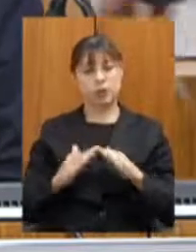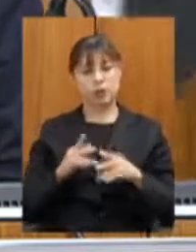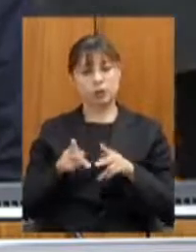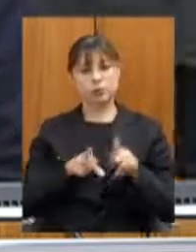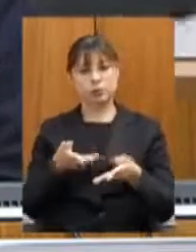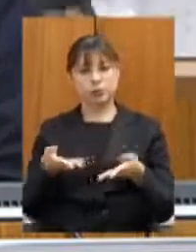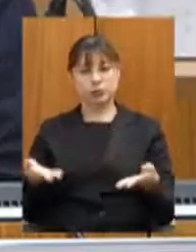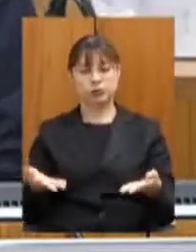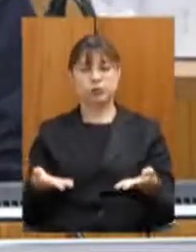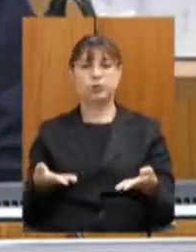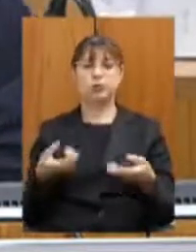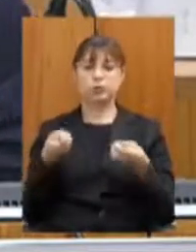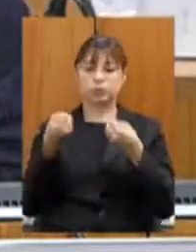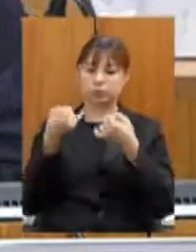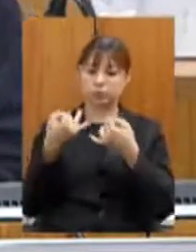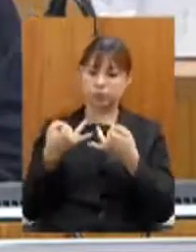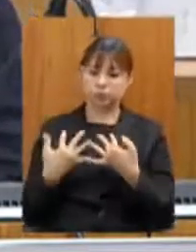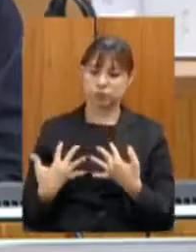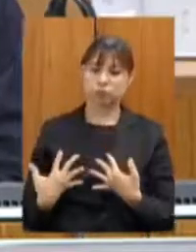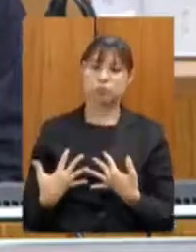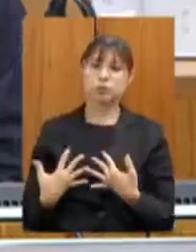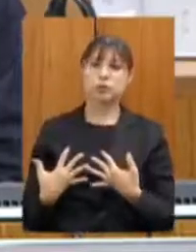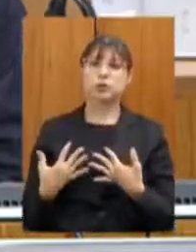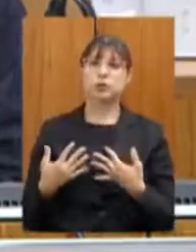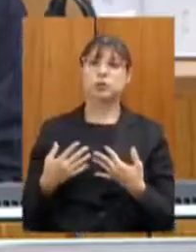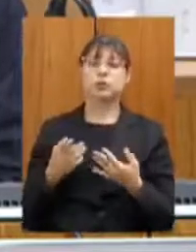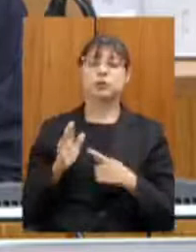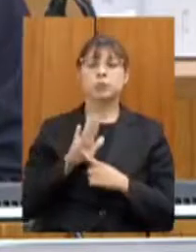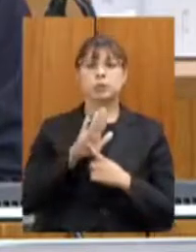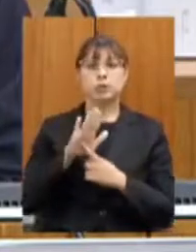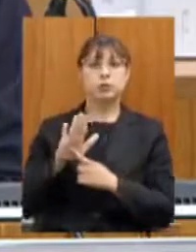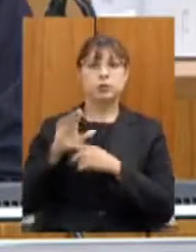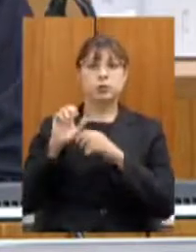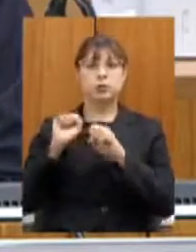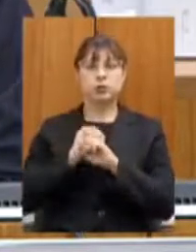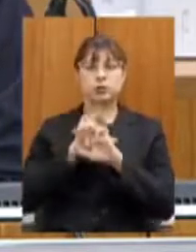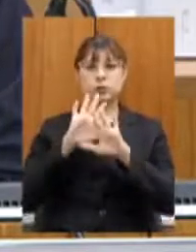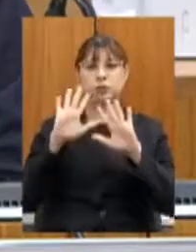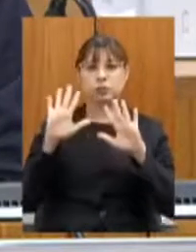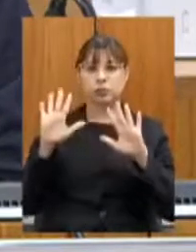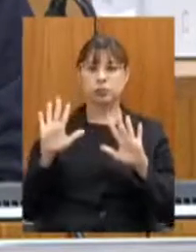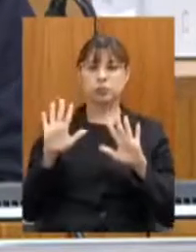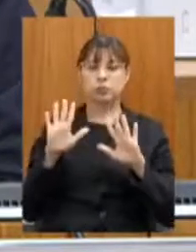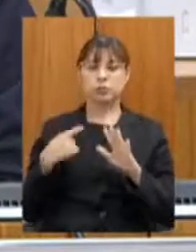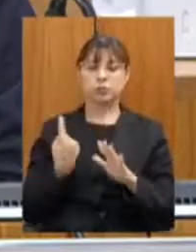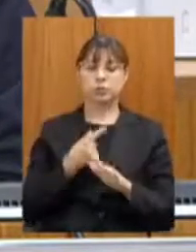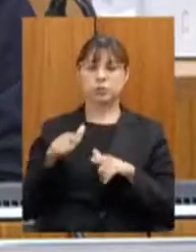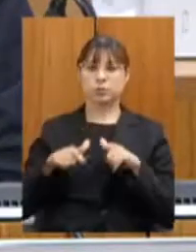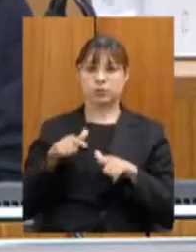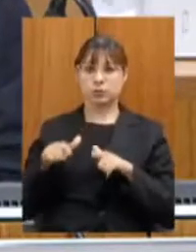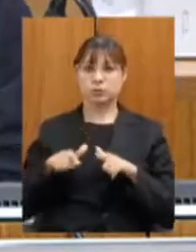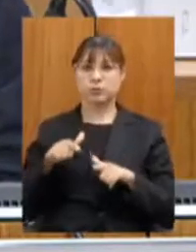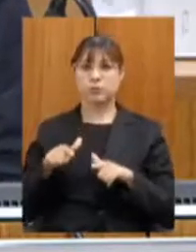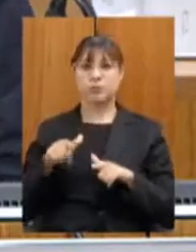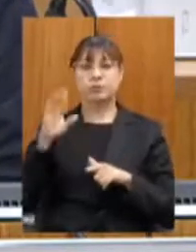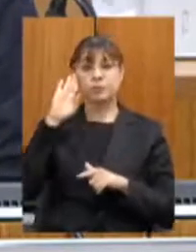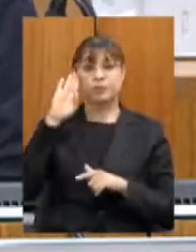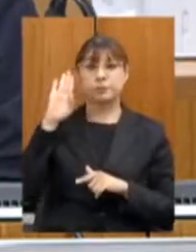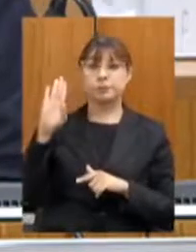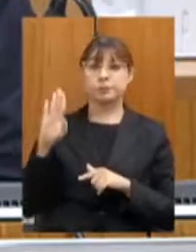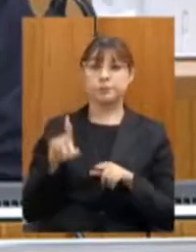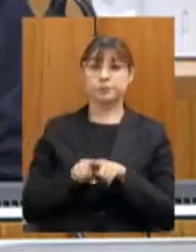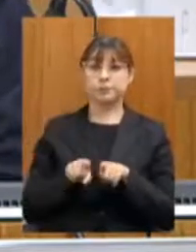prestando esclarecimentos, dando transparência à gestão, e, acima de tudo, ouvindo as